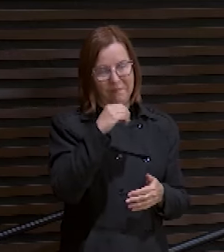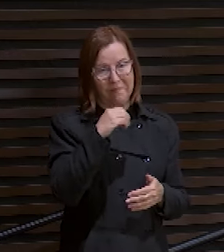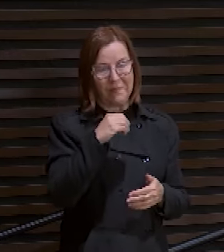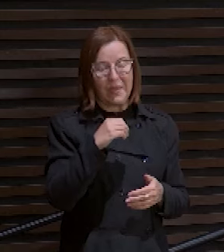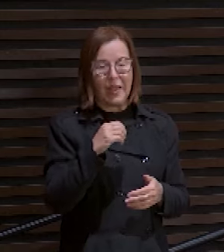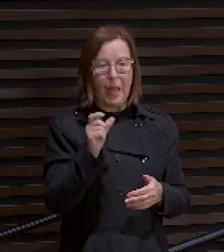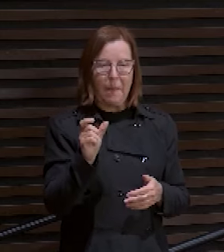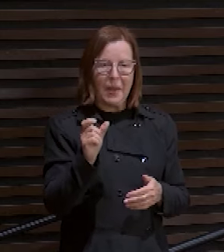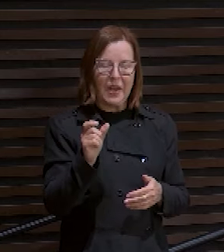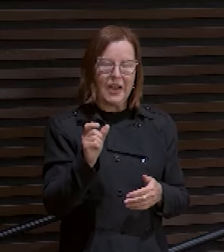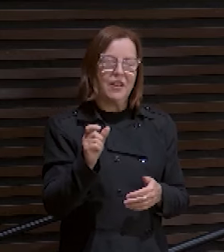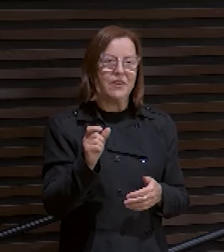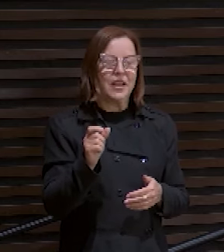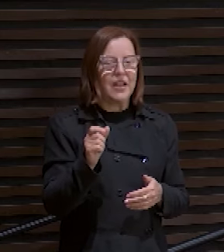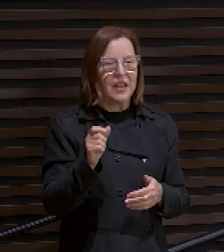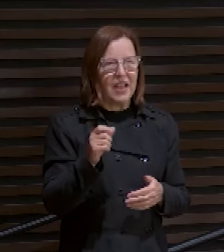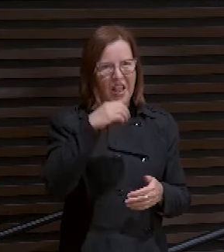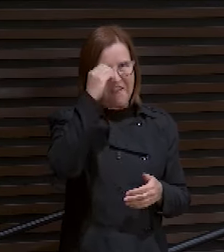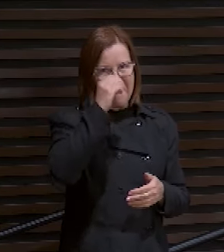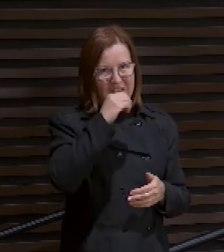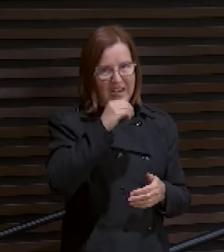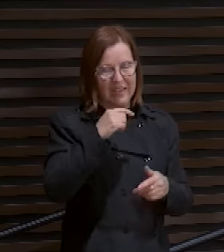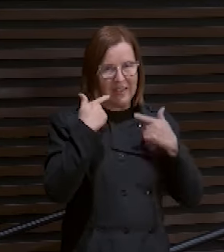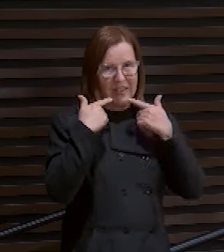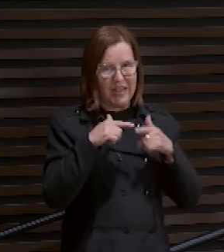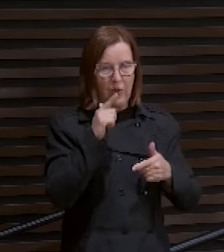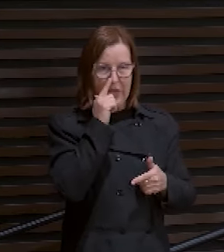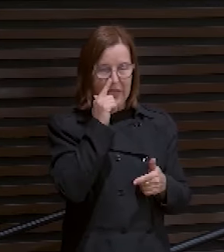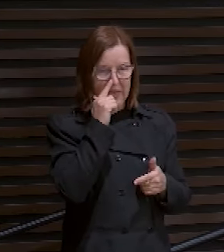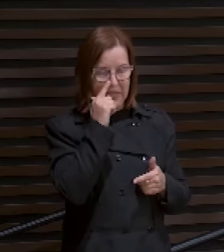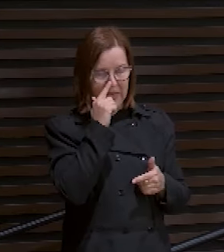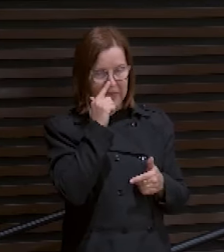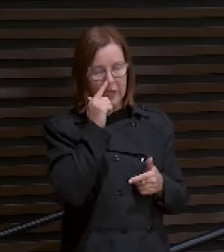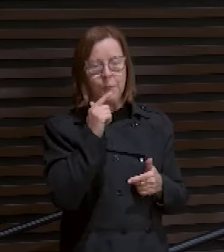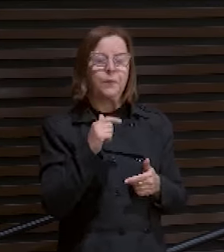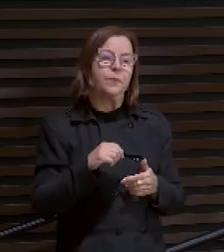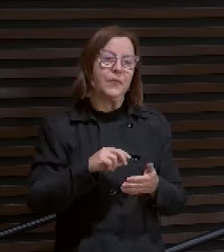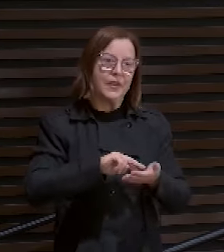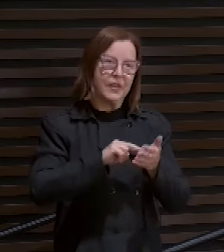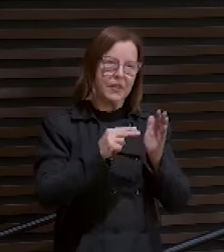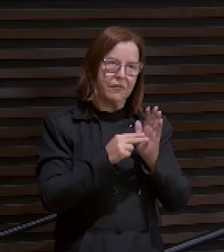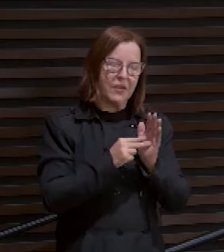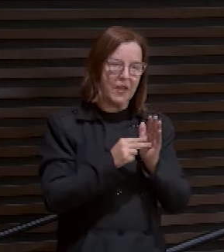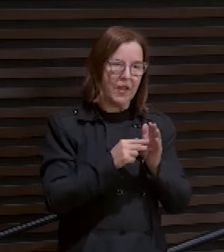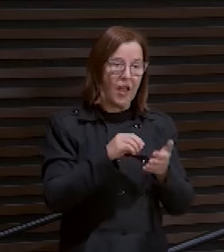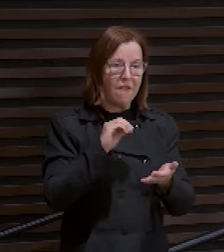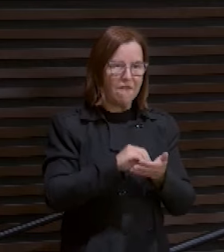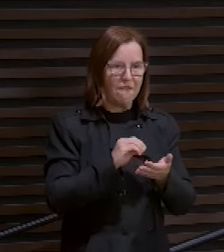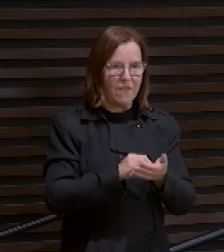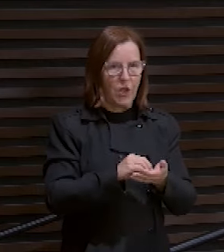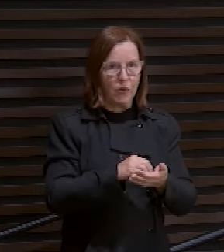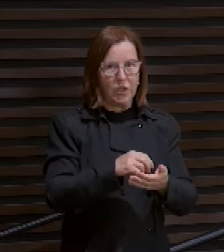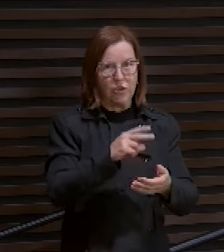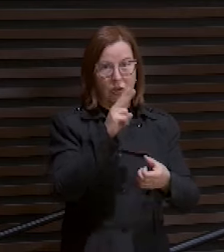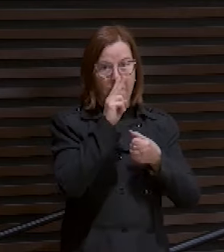palavra fraqueza na língua grega, eu já disse aqui em outra ocasião. Asteneia. Significa falta de força.